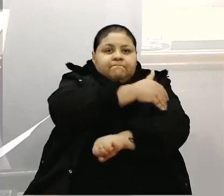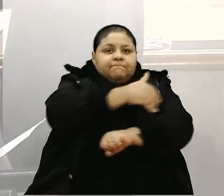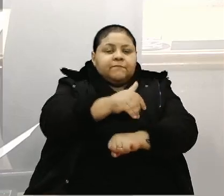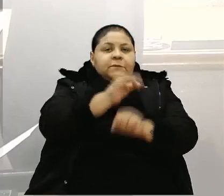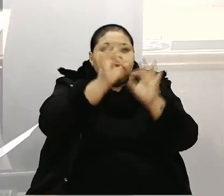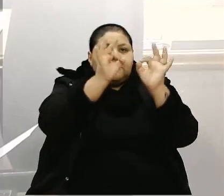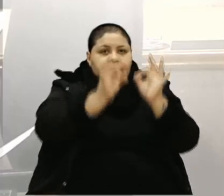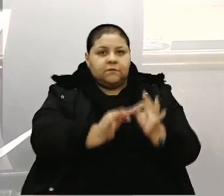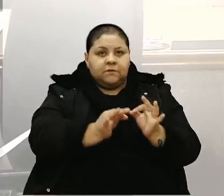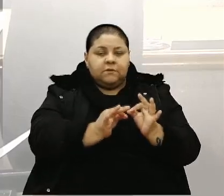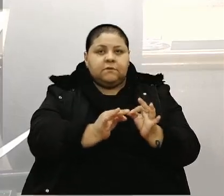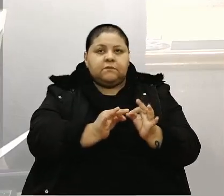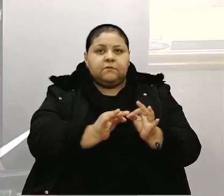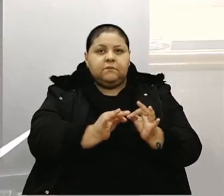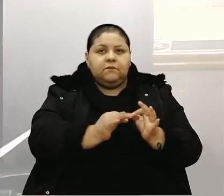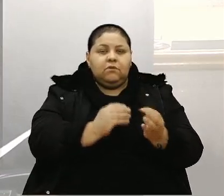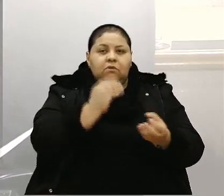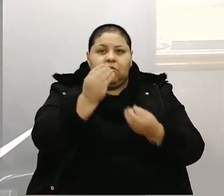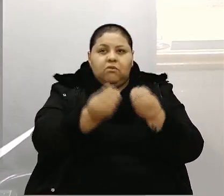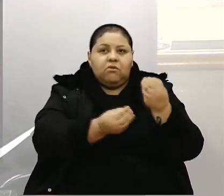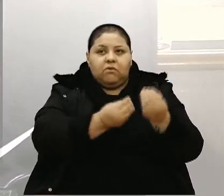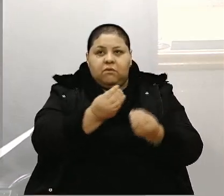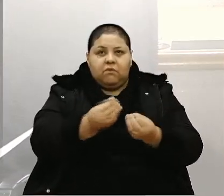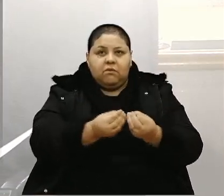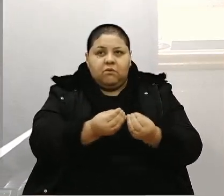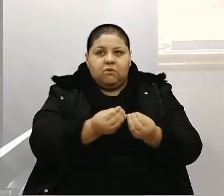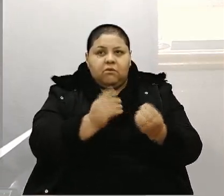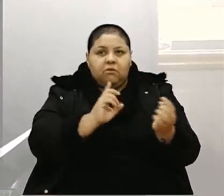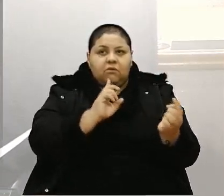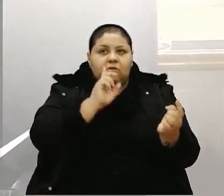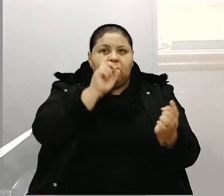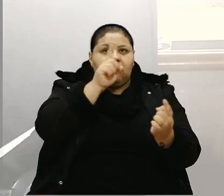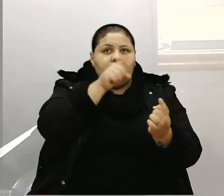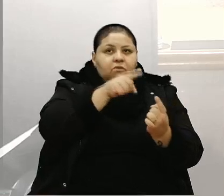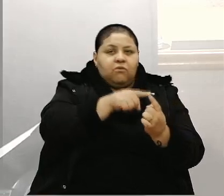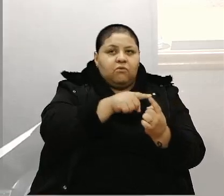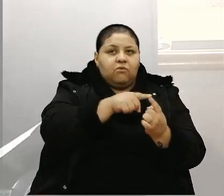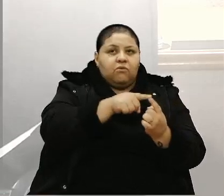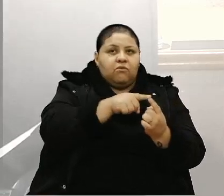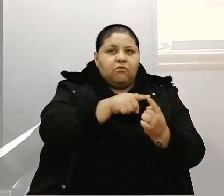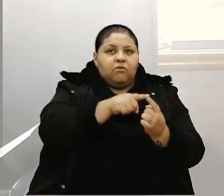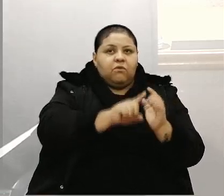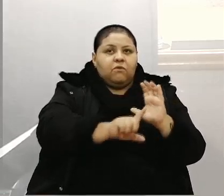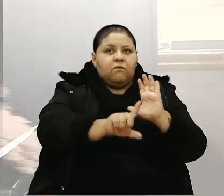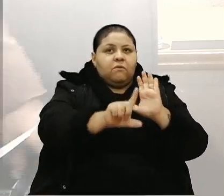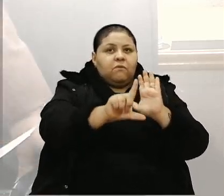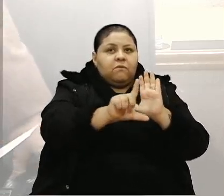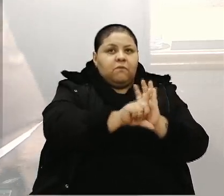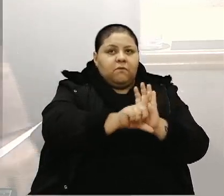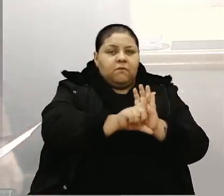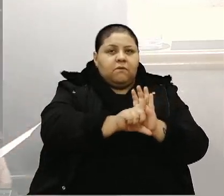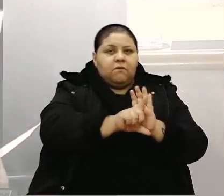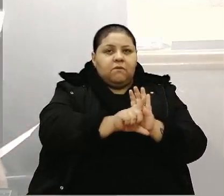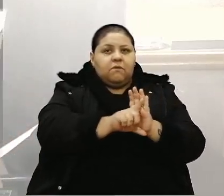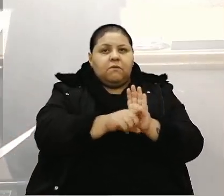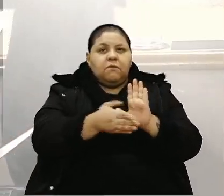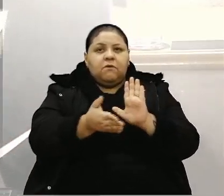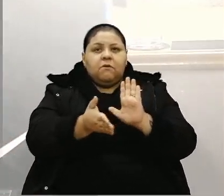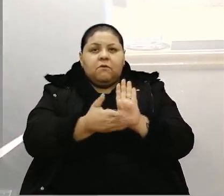seja atribuída conforme a intenção original da legislação. A proposta está